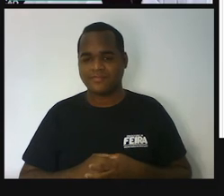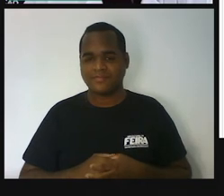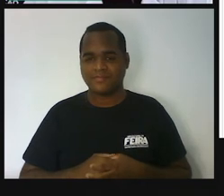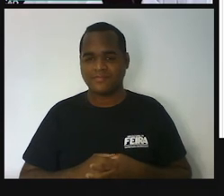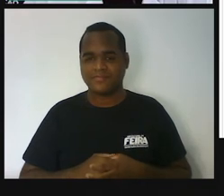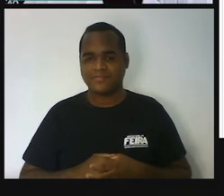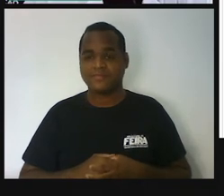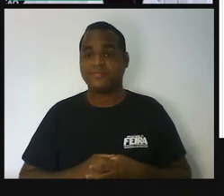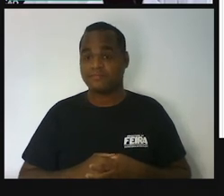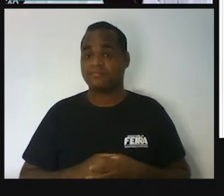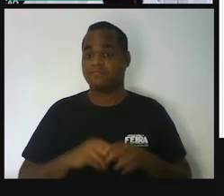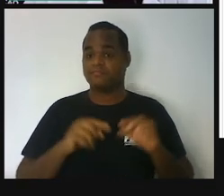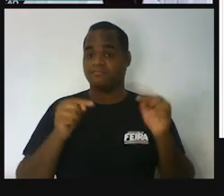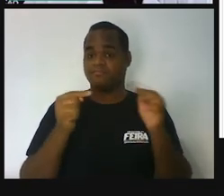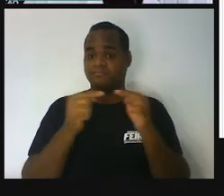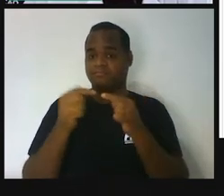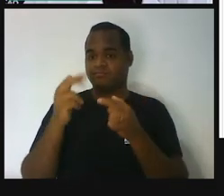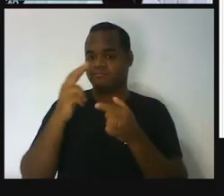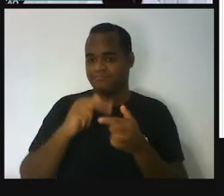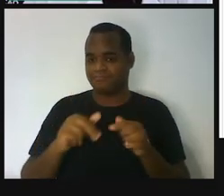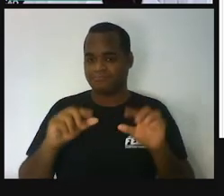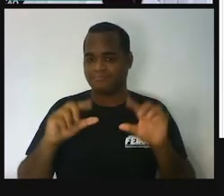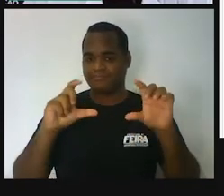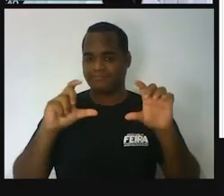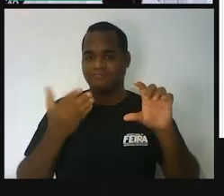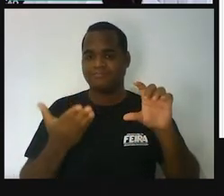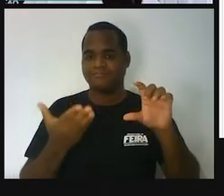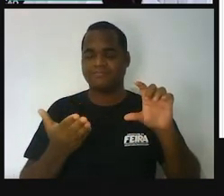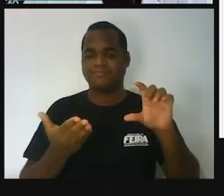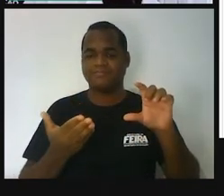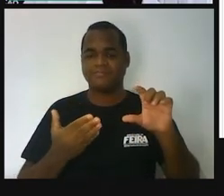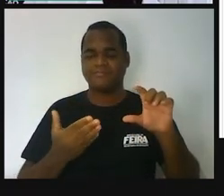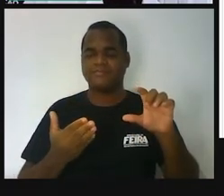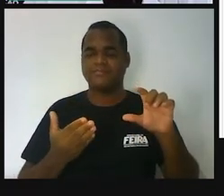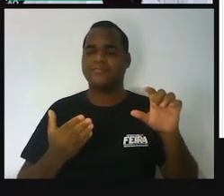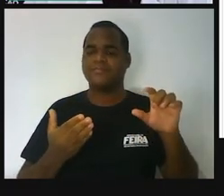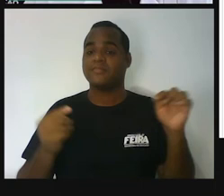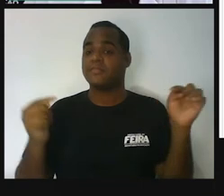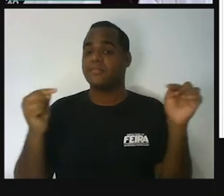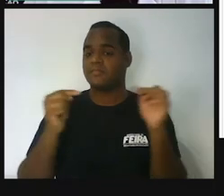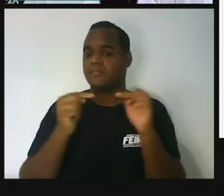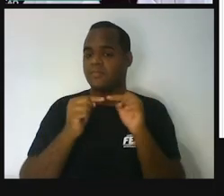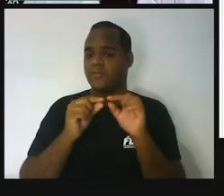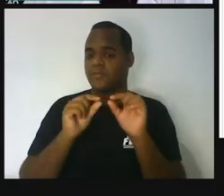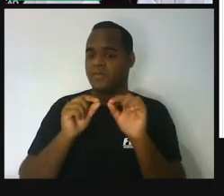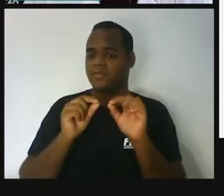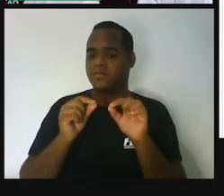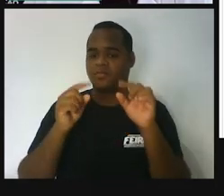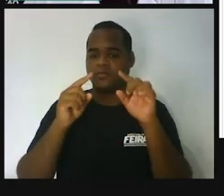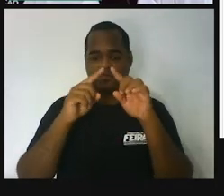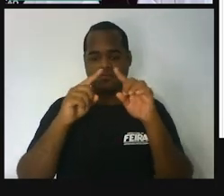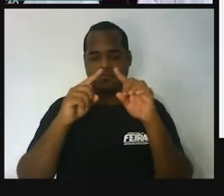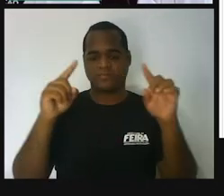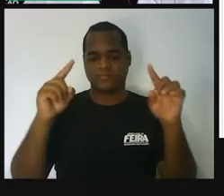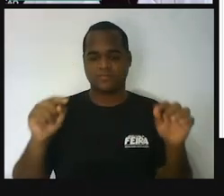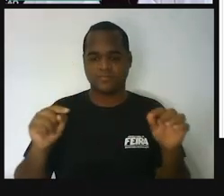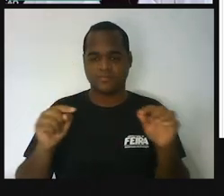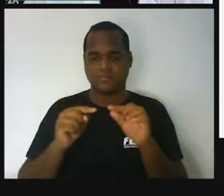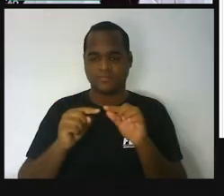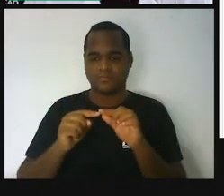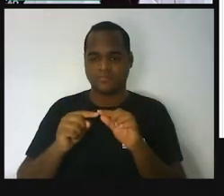Essa figura, ela é um quadrilátero.